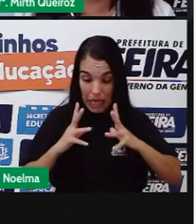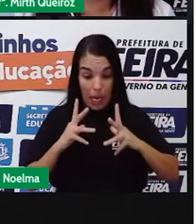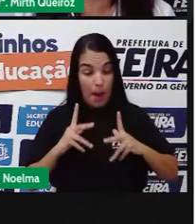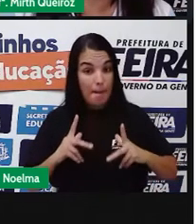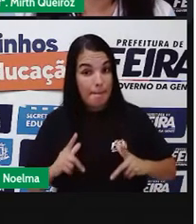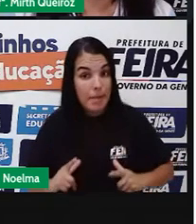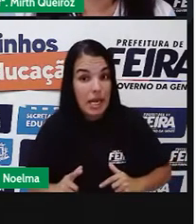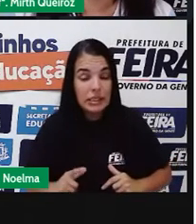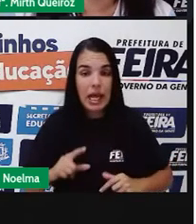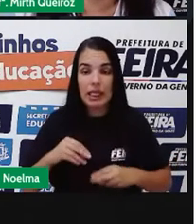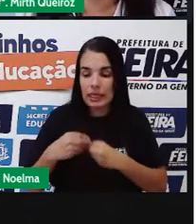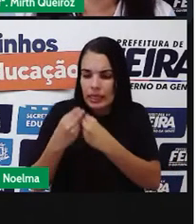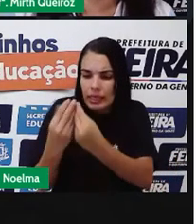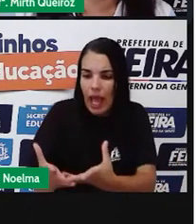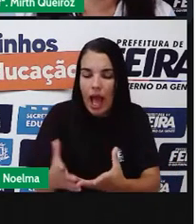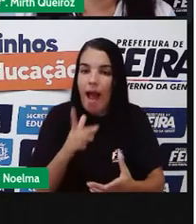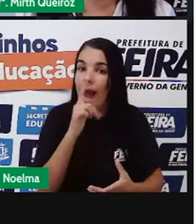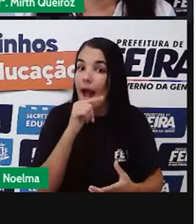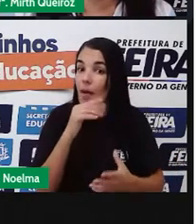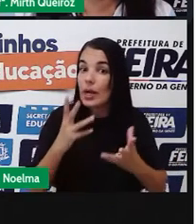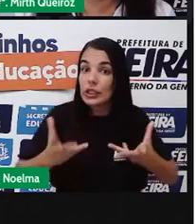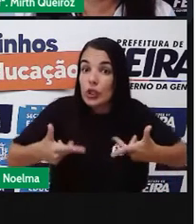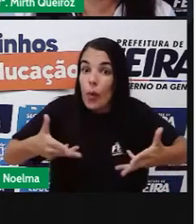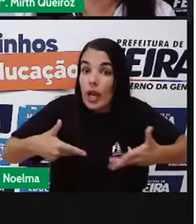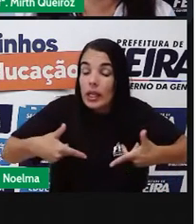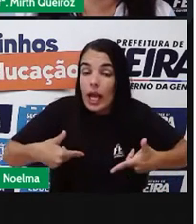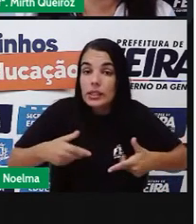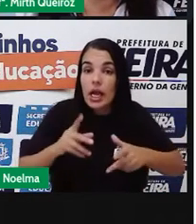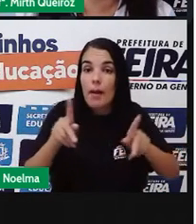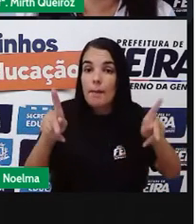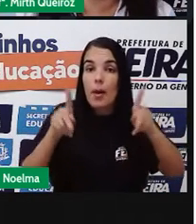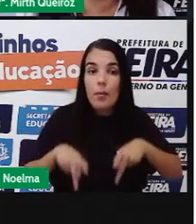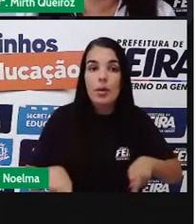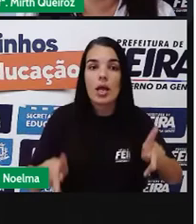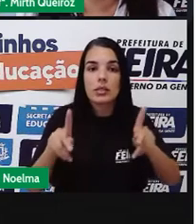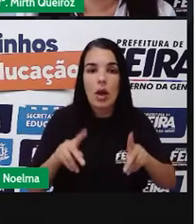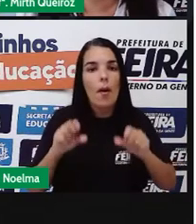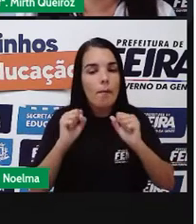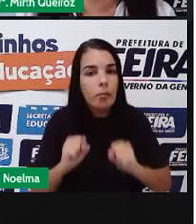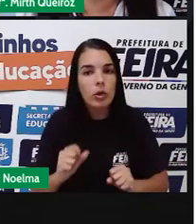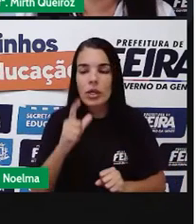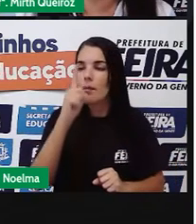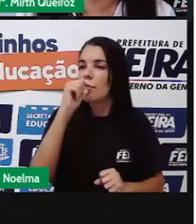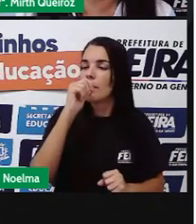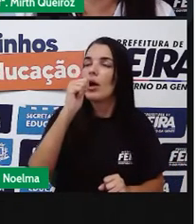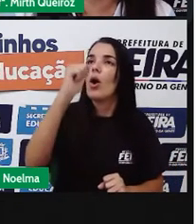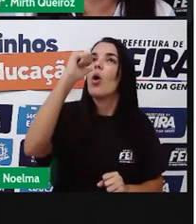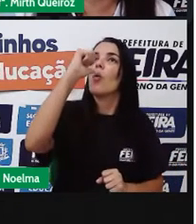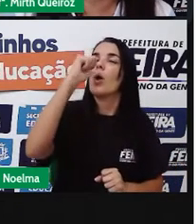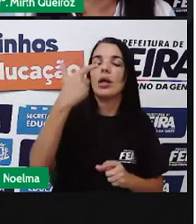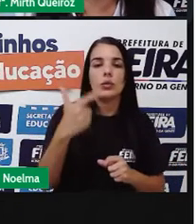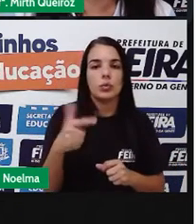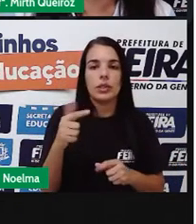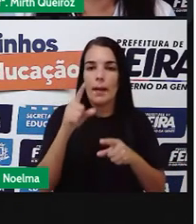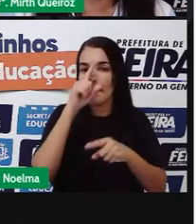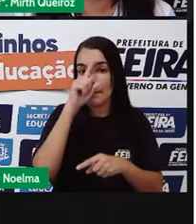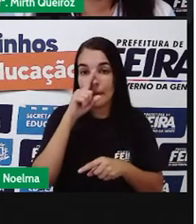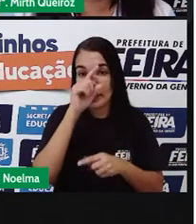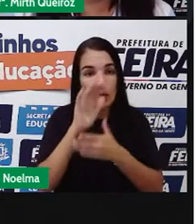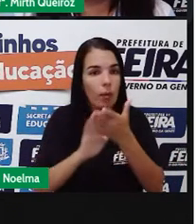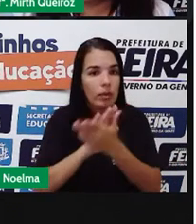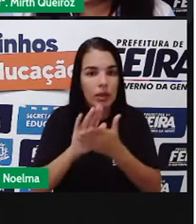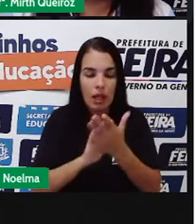qualidade para a população e que pode ser consumida sem colocar em risco aí a